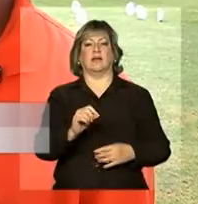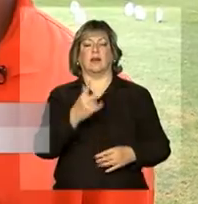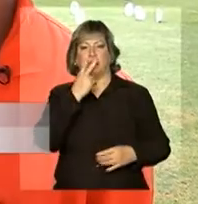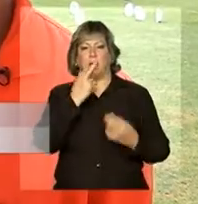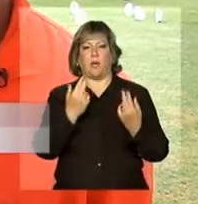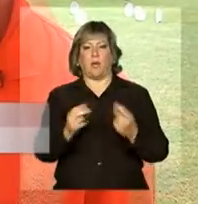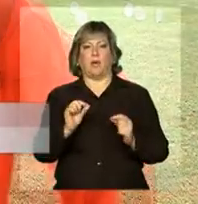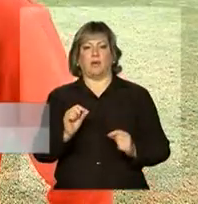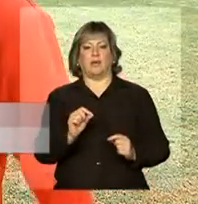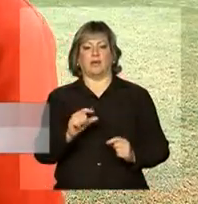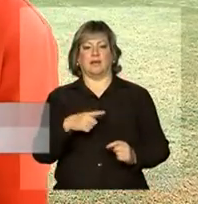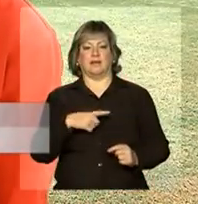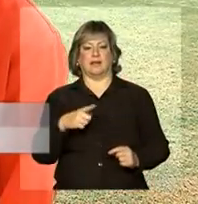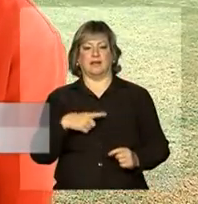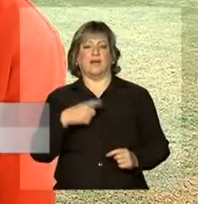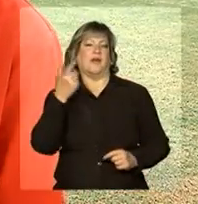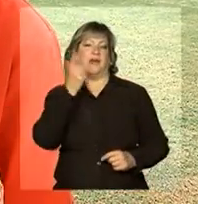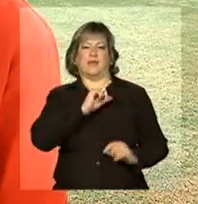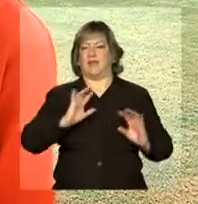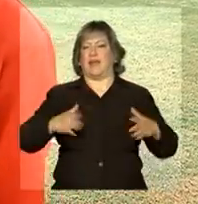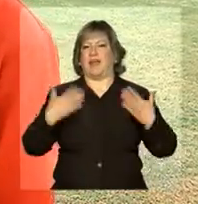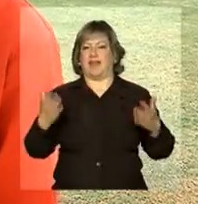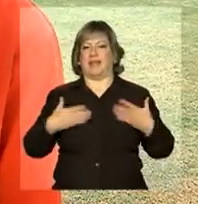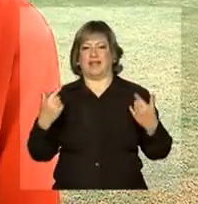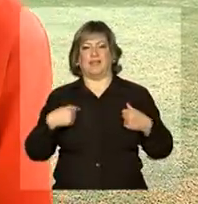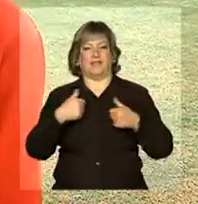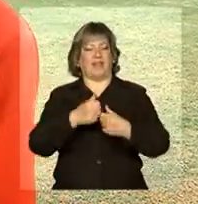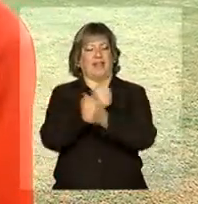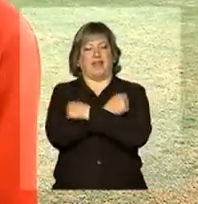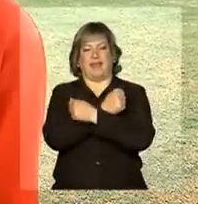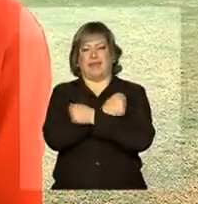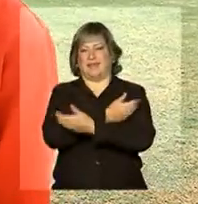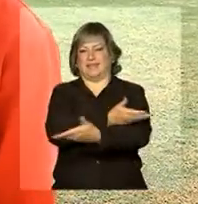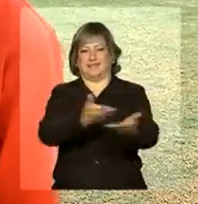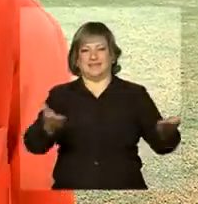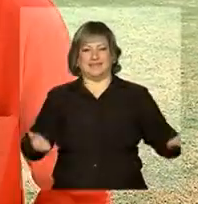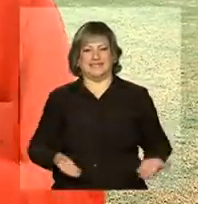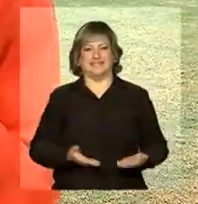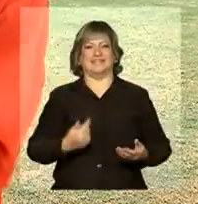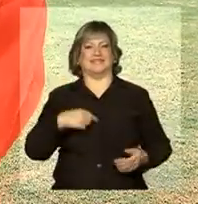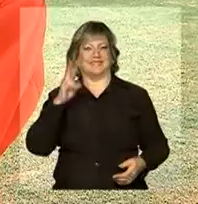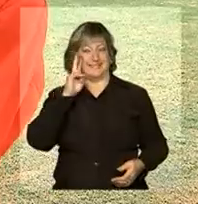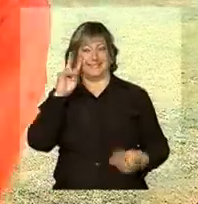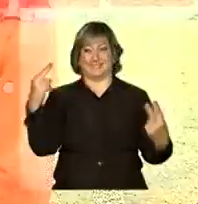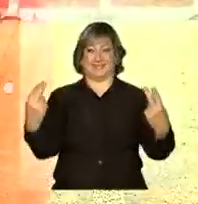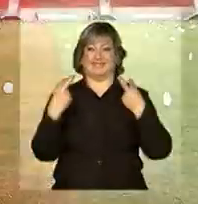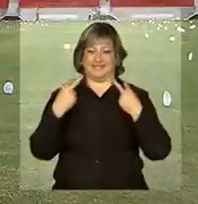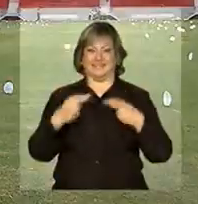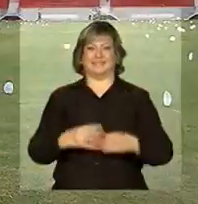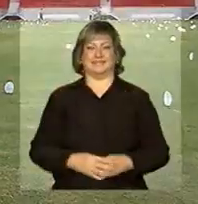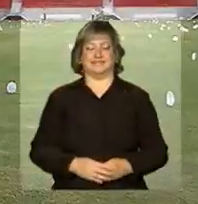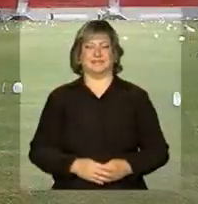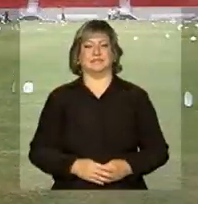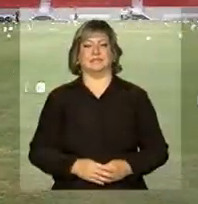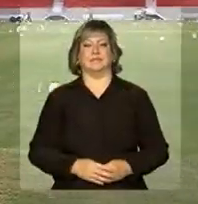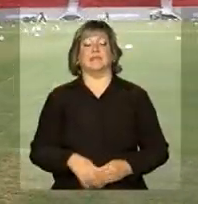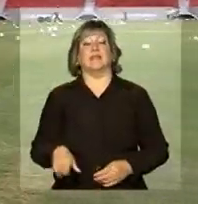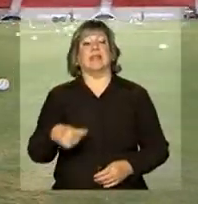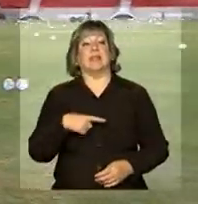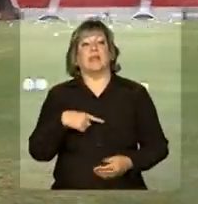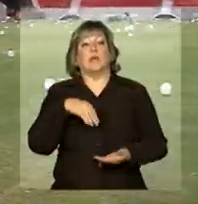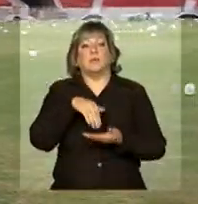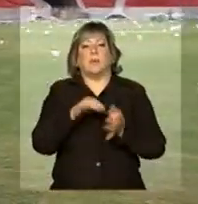linha de fundo. Ah, foi empolgação demais aí. Eu saí para o abraço na hora para a galera de fora que estava me assistindo, né? São os últimos